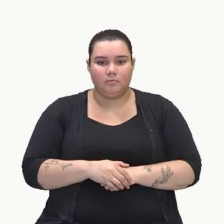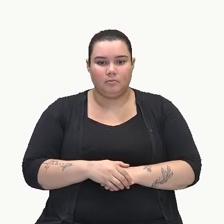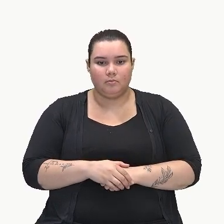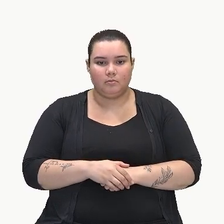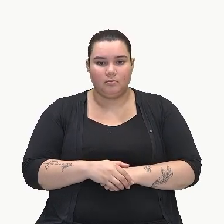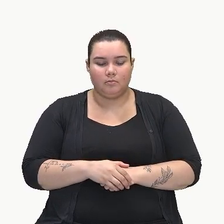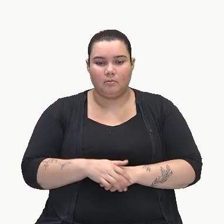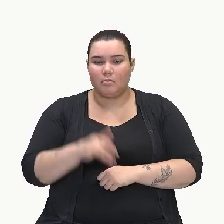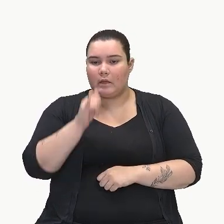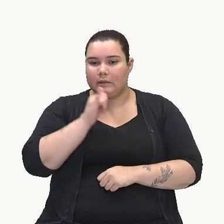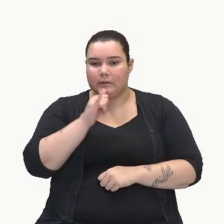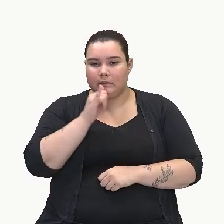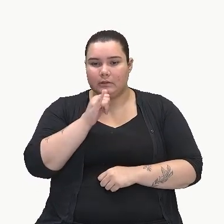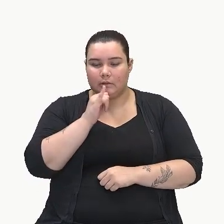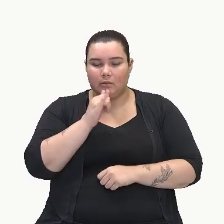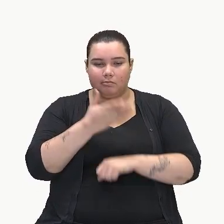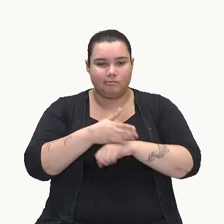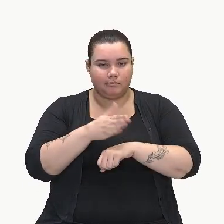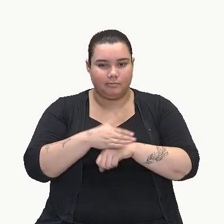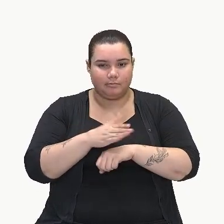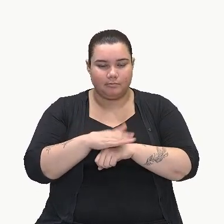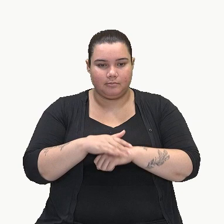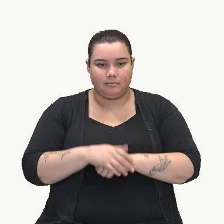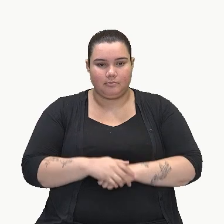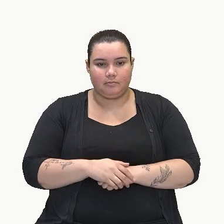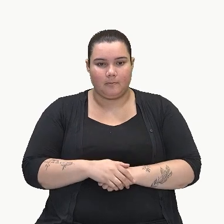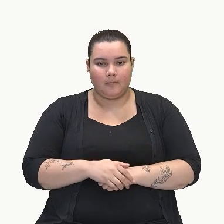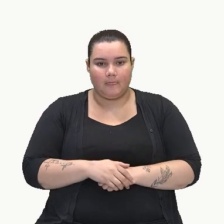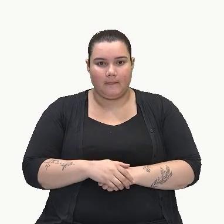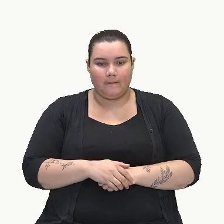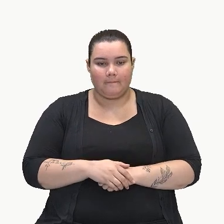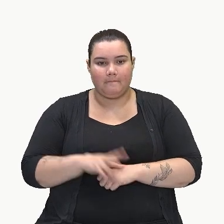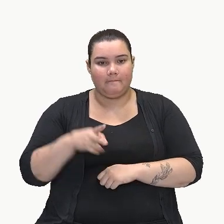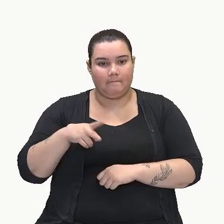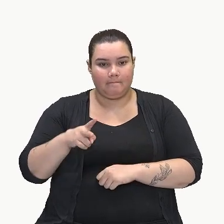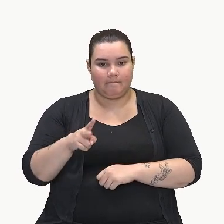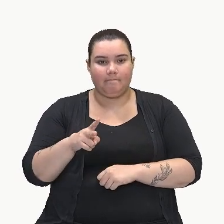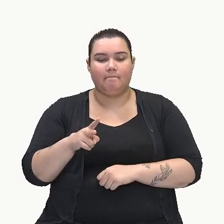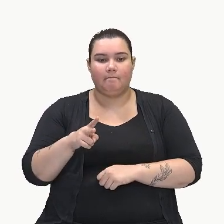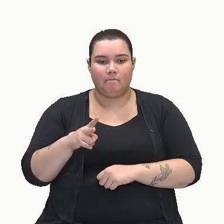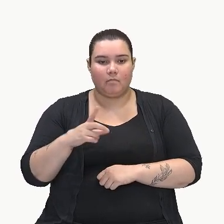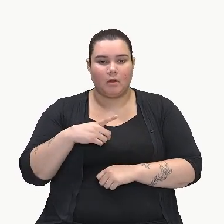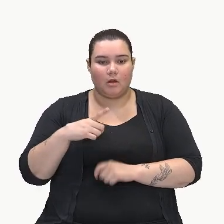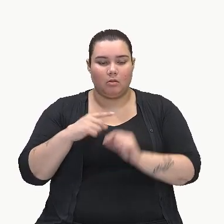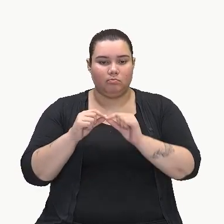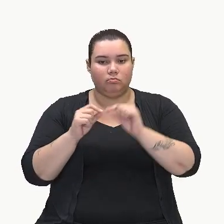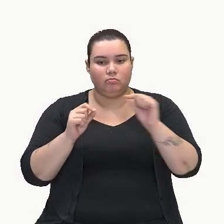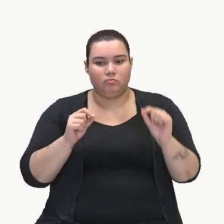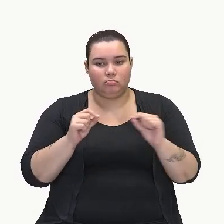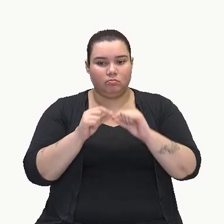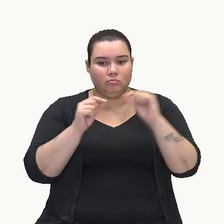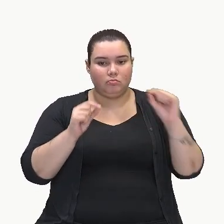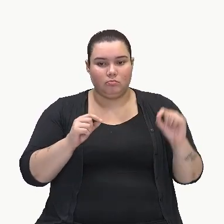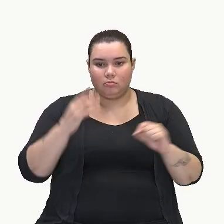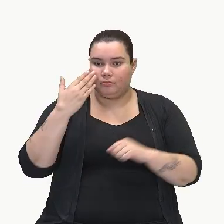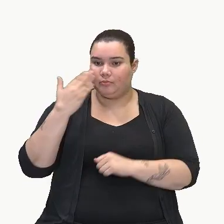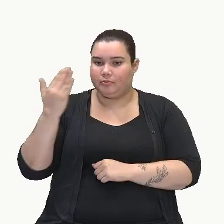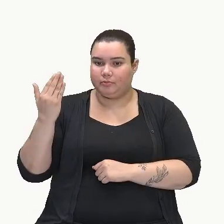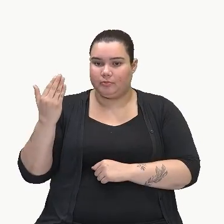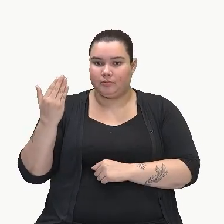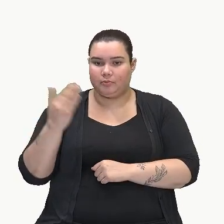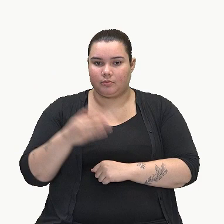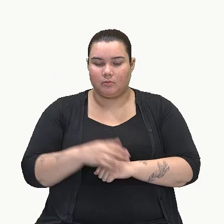Aqui um exemplozinho só para a gente praticar. Vamos sempre multiplicar, ó, por todos, ou seja, por